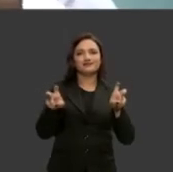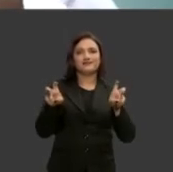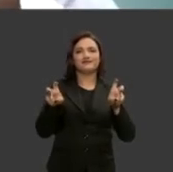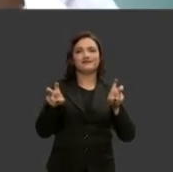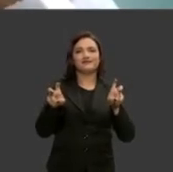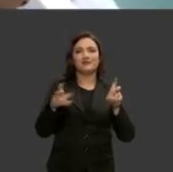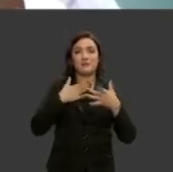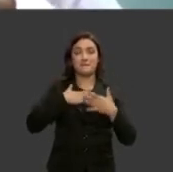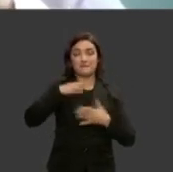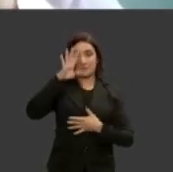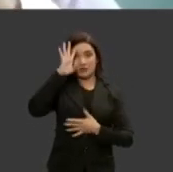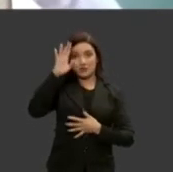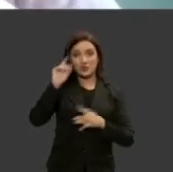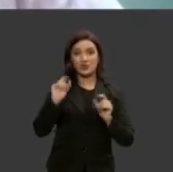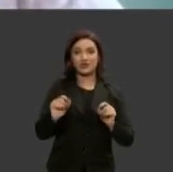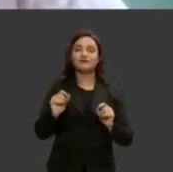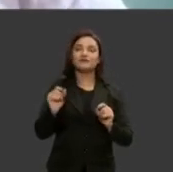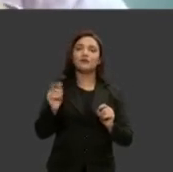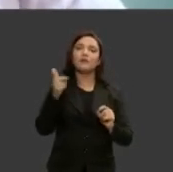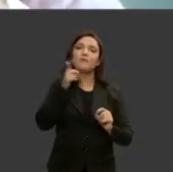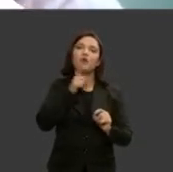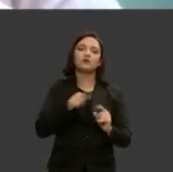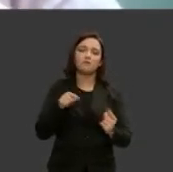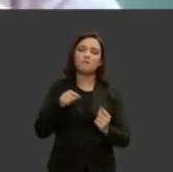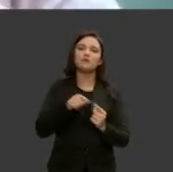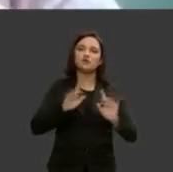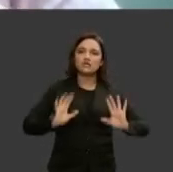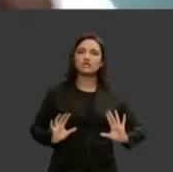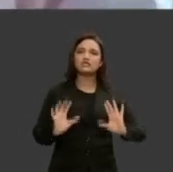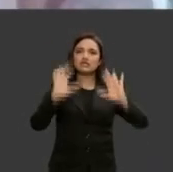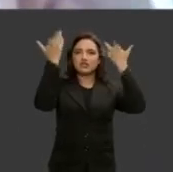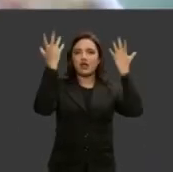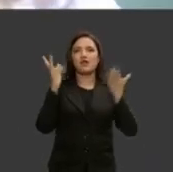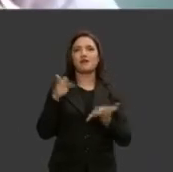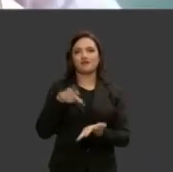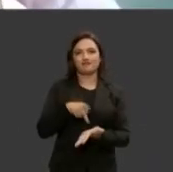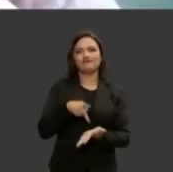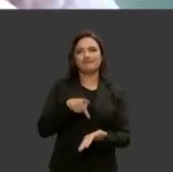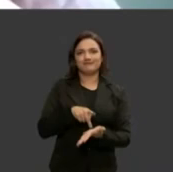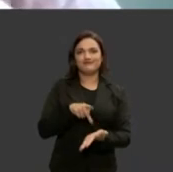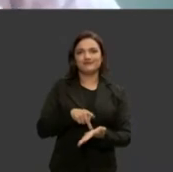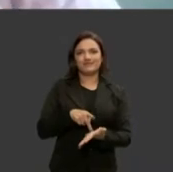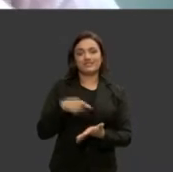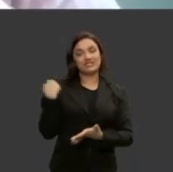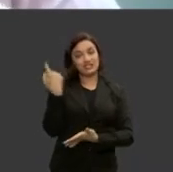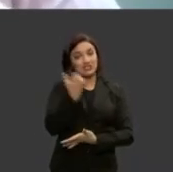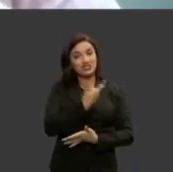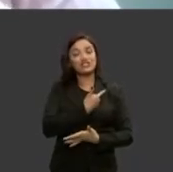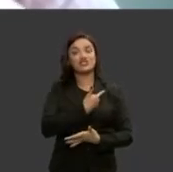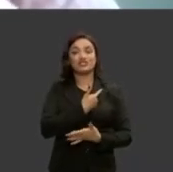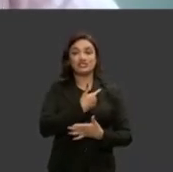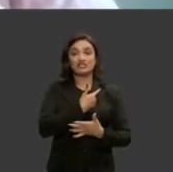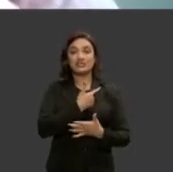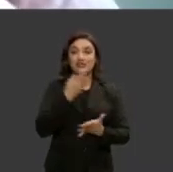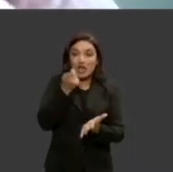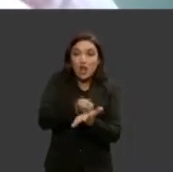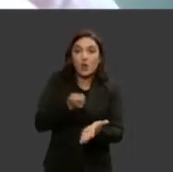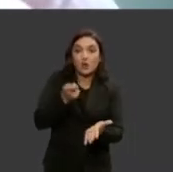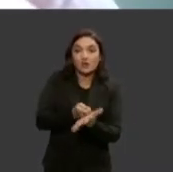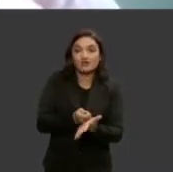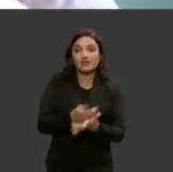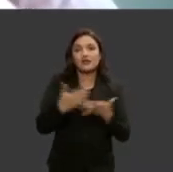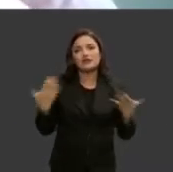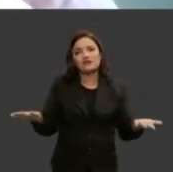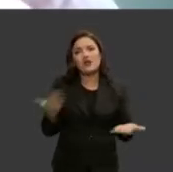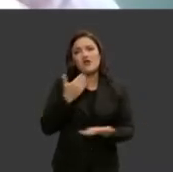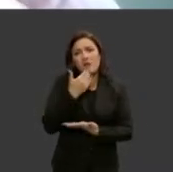volte quem sabe com motivos para celebrar no Brasil estamos caminhando e aqui eu faço um apelo